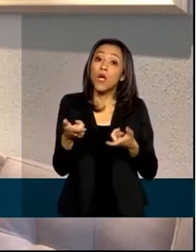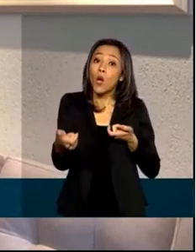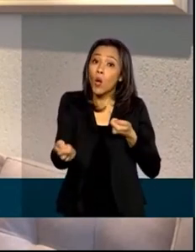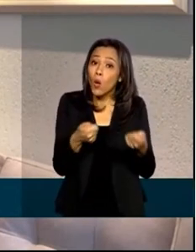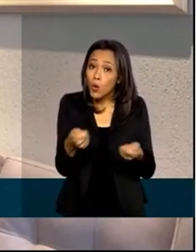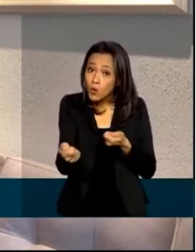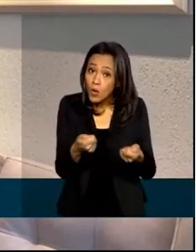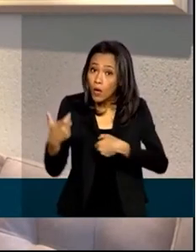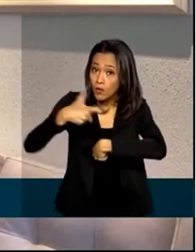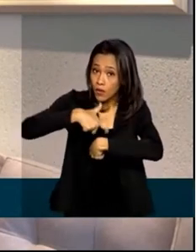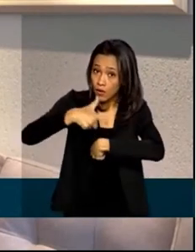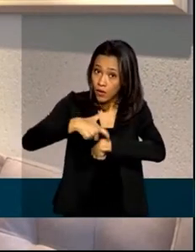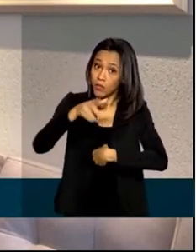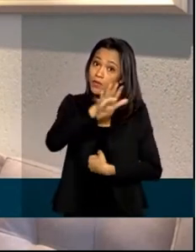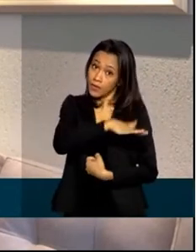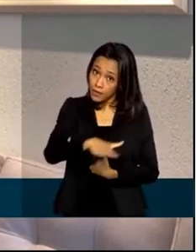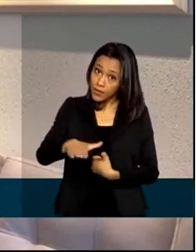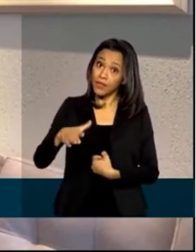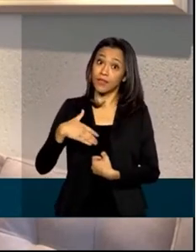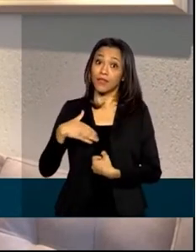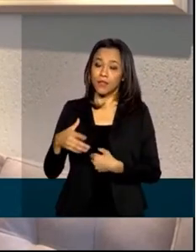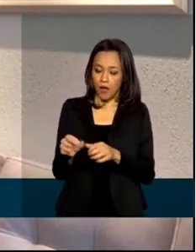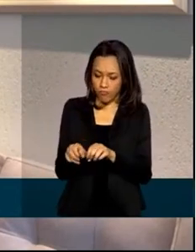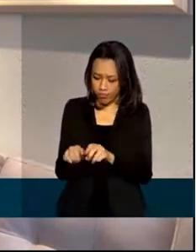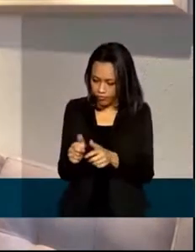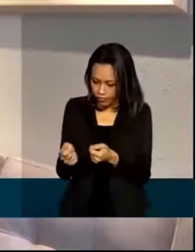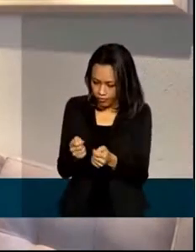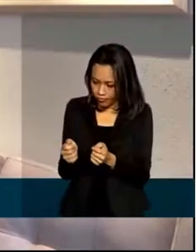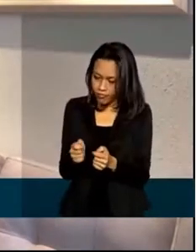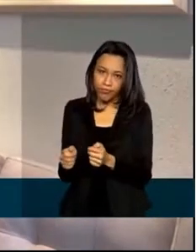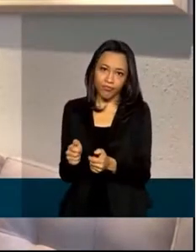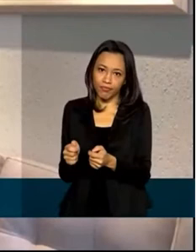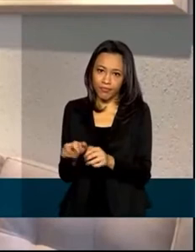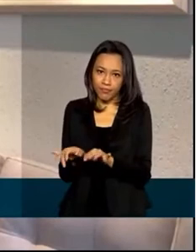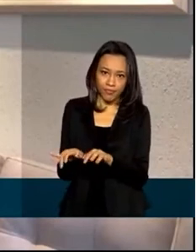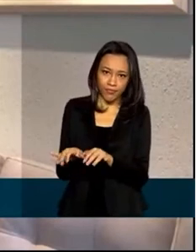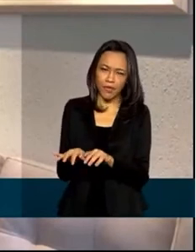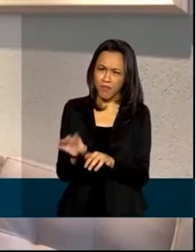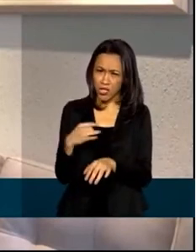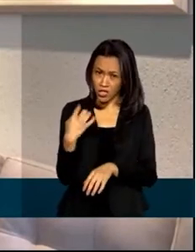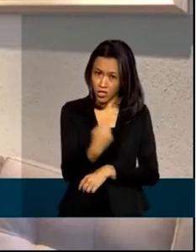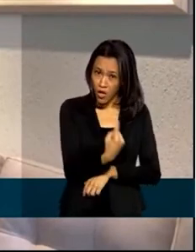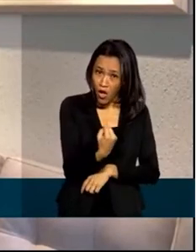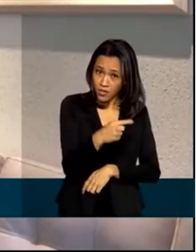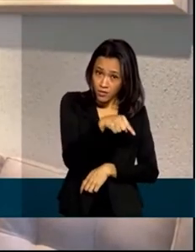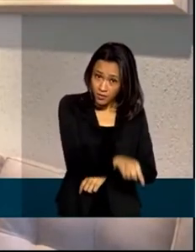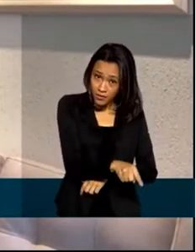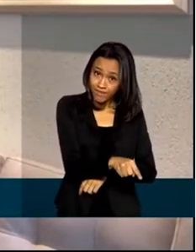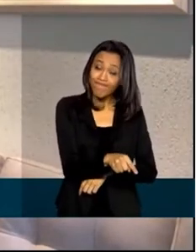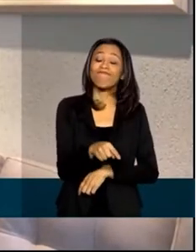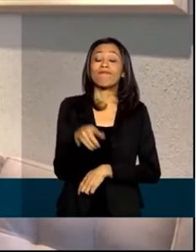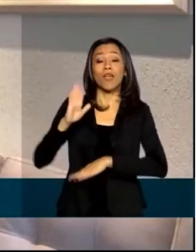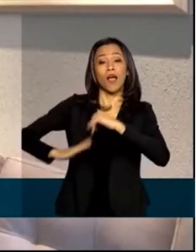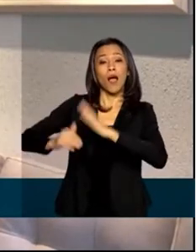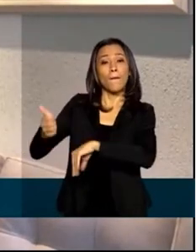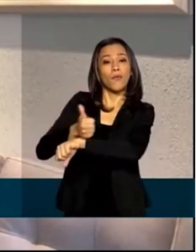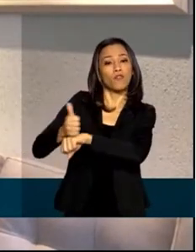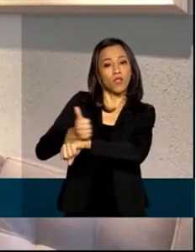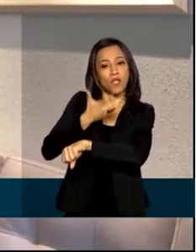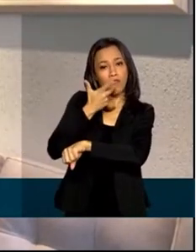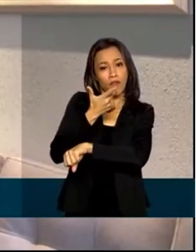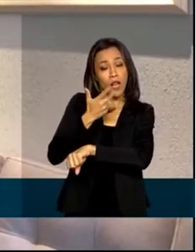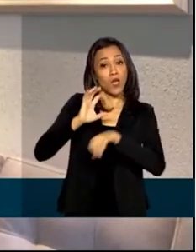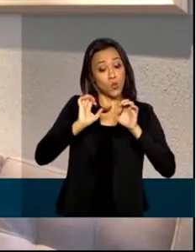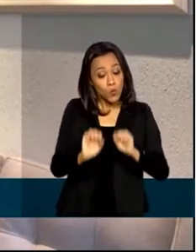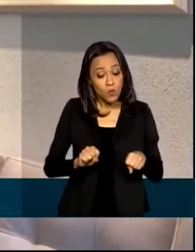tempo das crianças no mundo virtual. Mas ela não está sozinha nessa tarefa. Para especialistas, o esforço